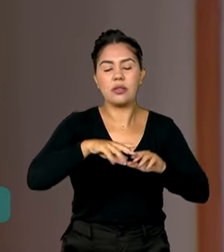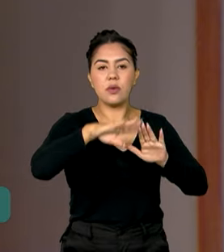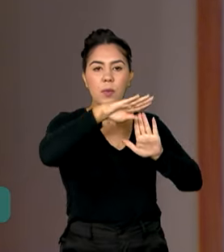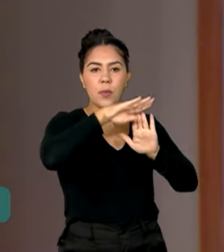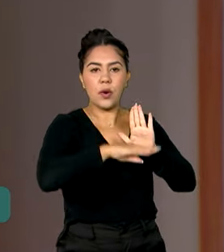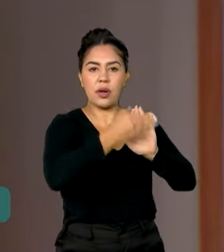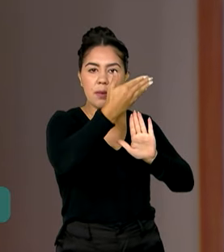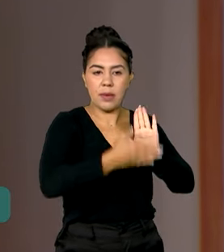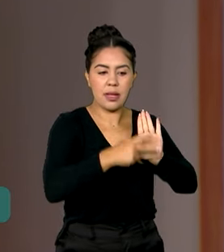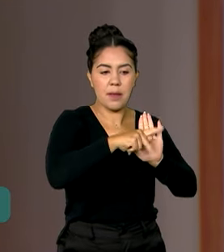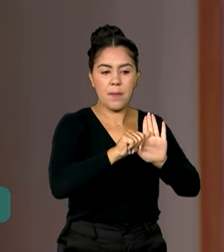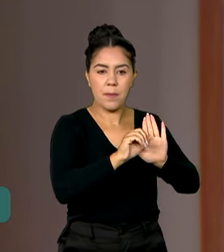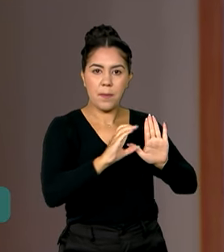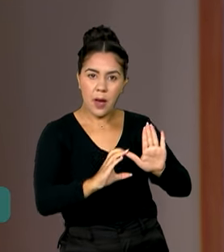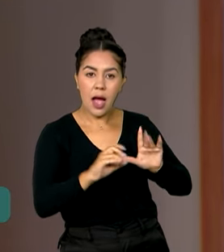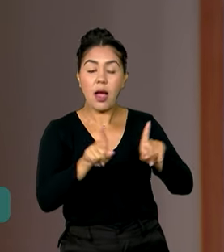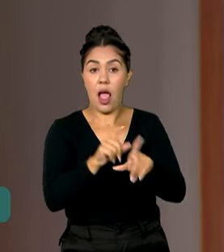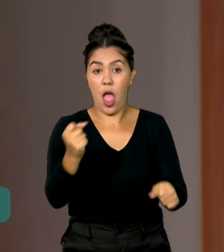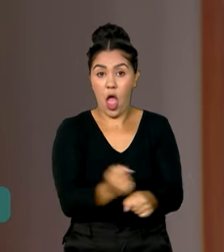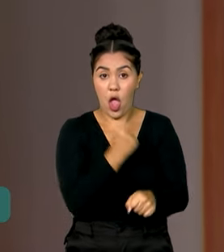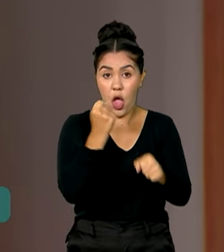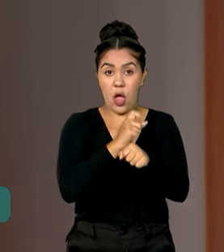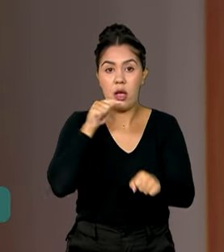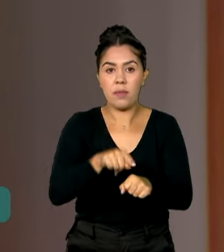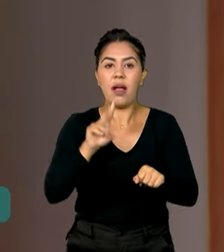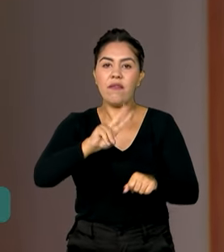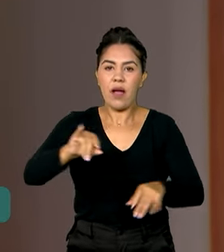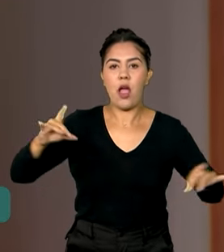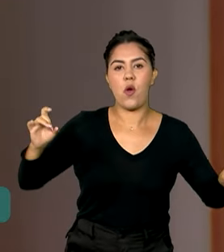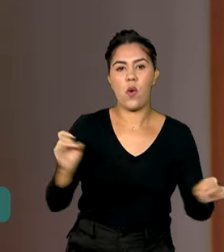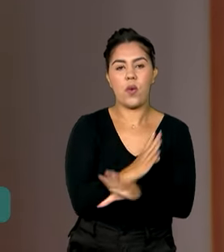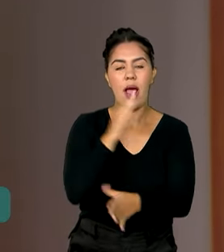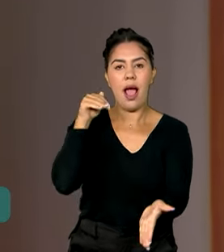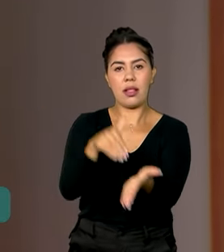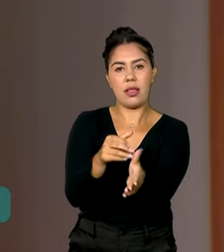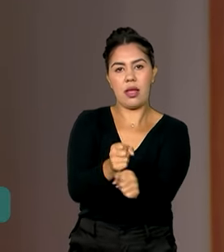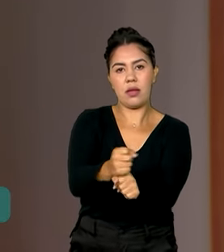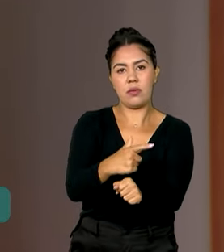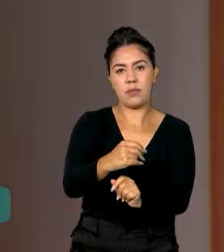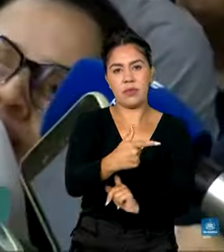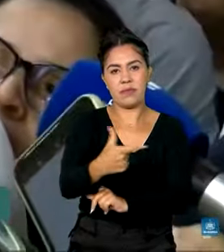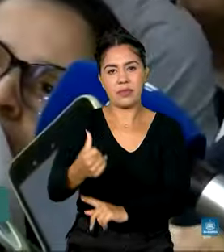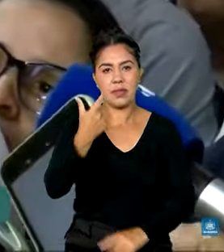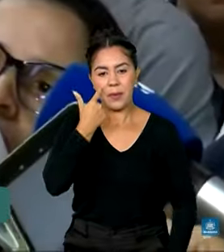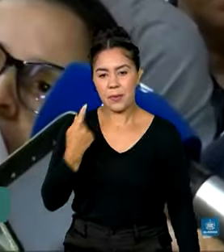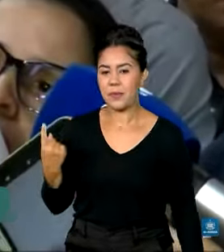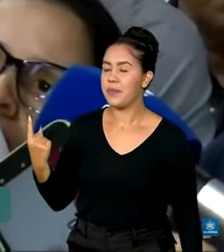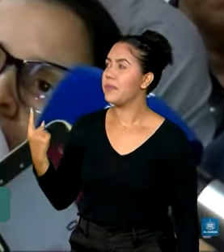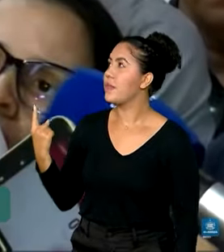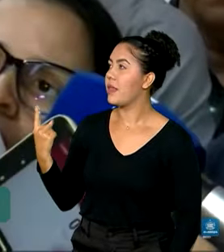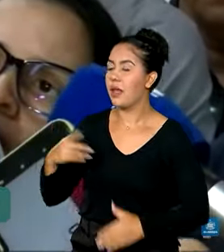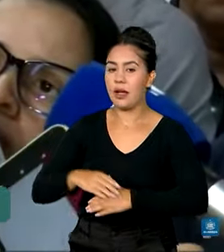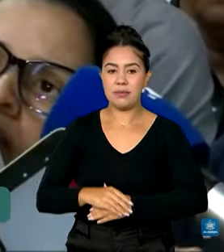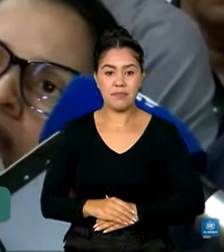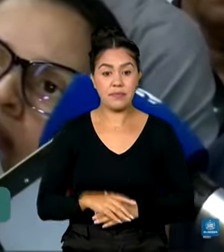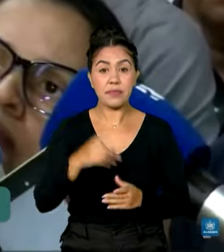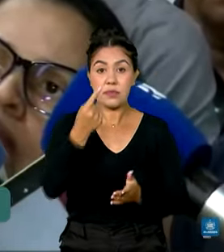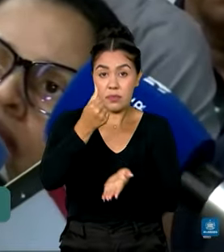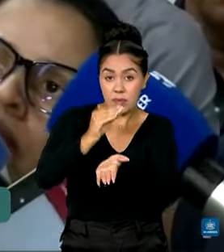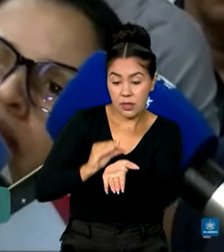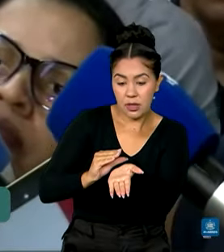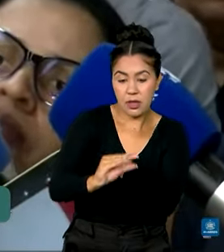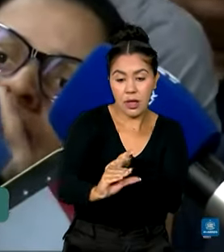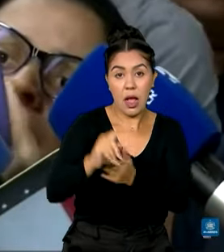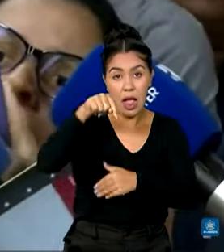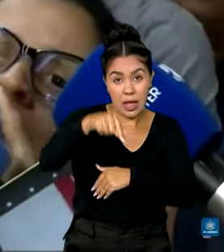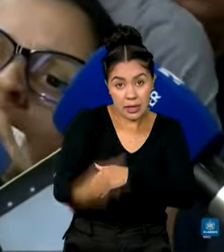aceleração do crescimento e as obras serão concluídas até 2026. São investimentos que, no caso